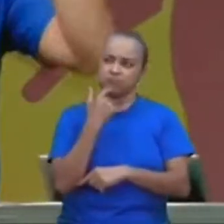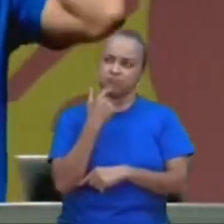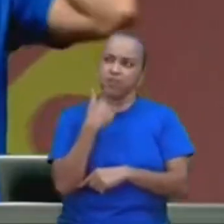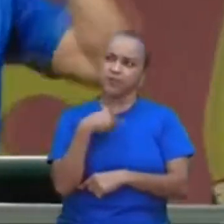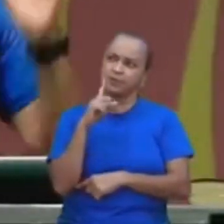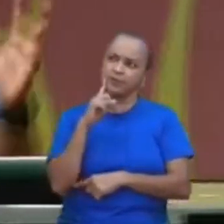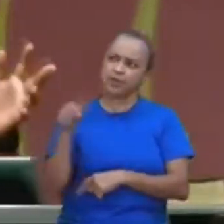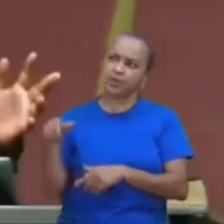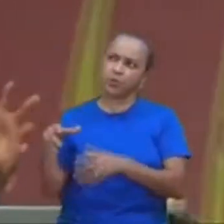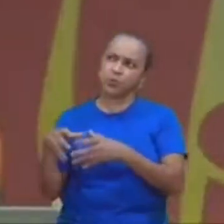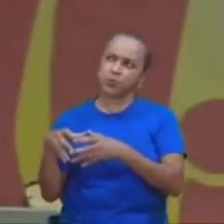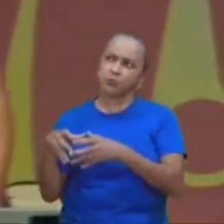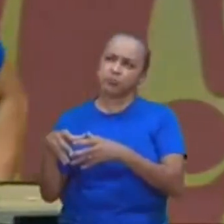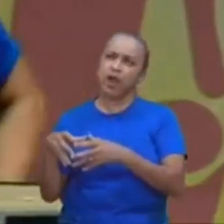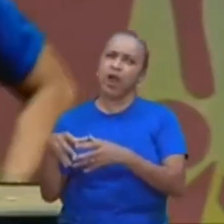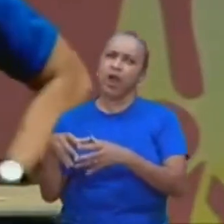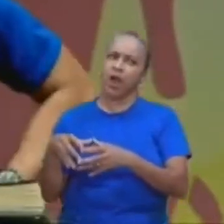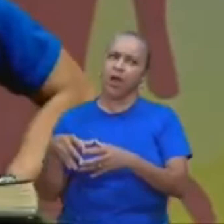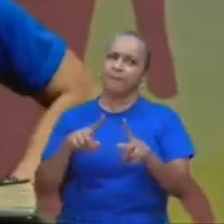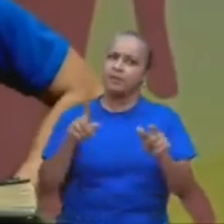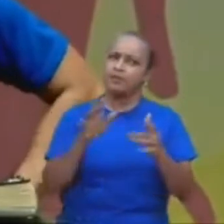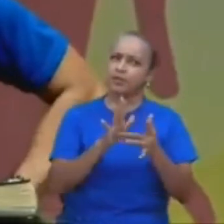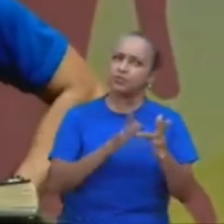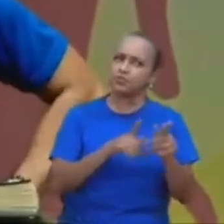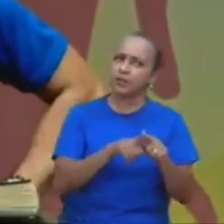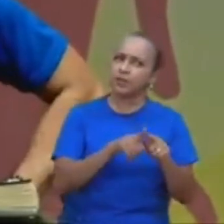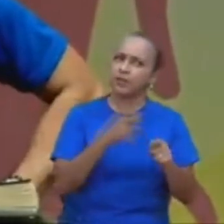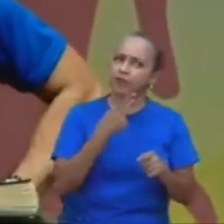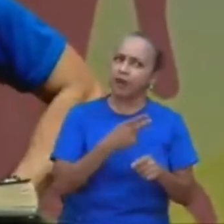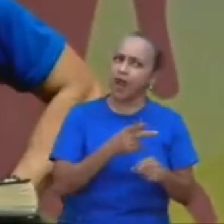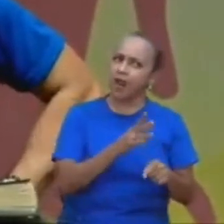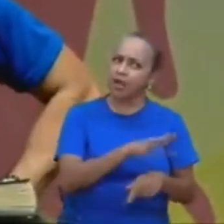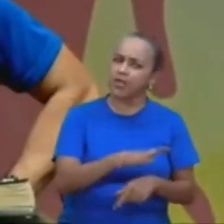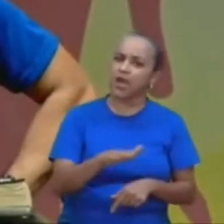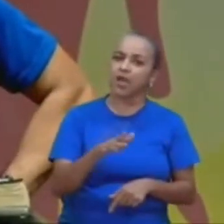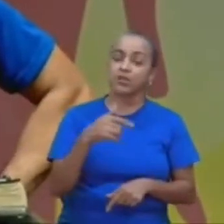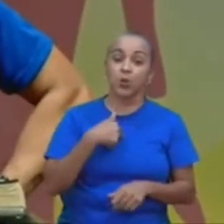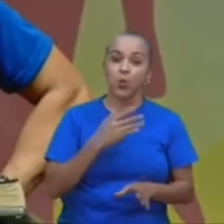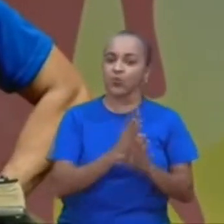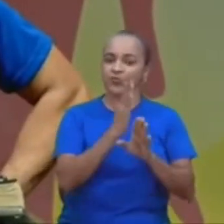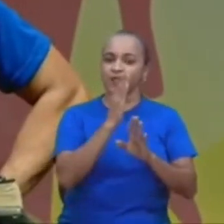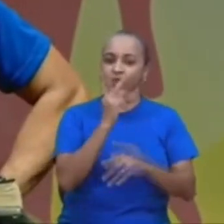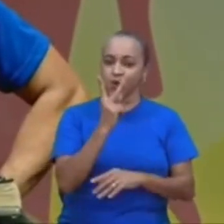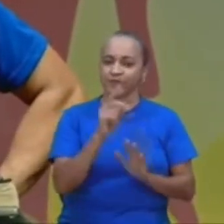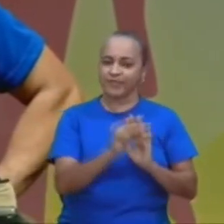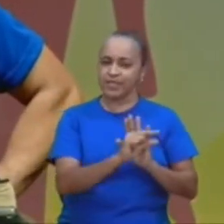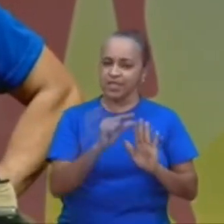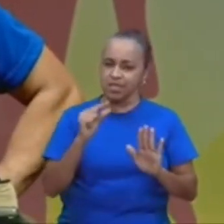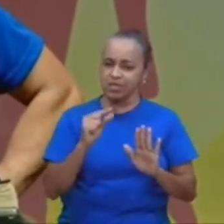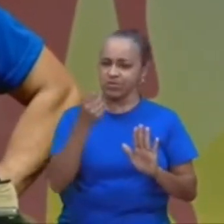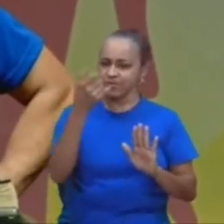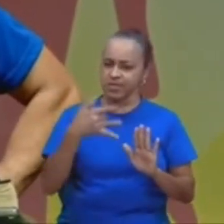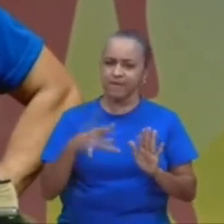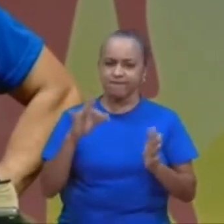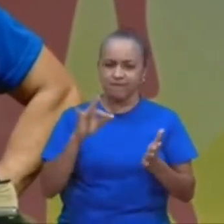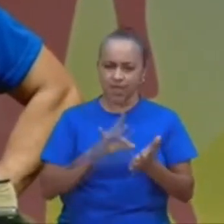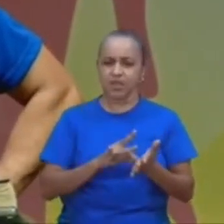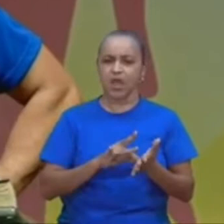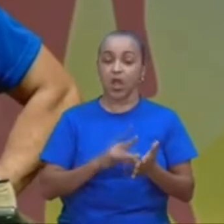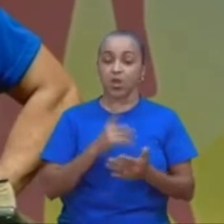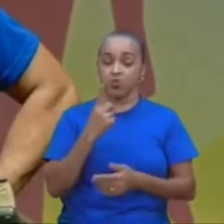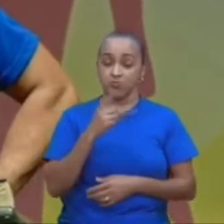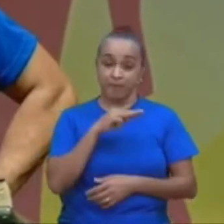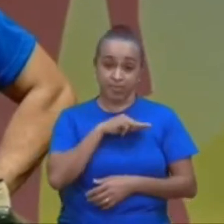porque eu fiquei pensando, Jesus fala sobre crianças, e eu achei dois versículos, que falam exatamente isso, um é